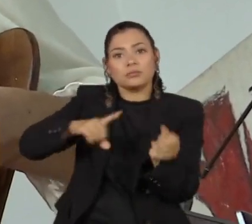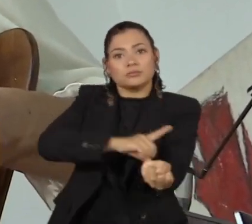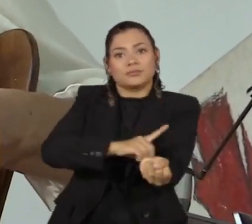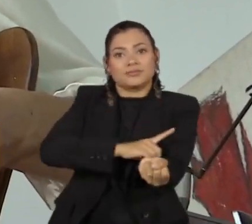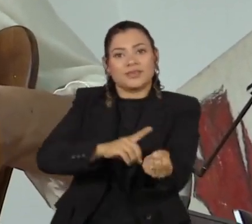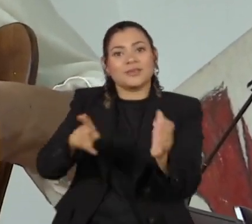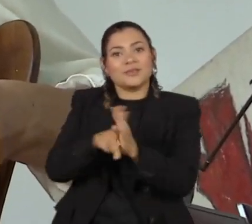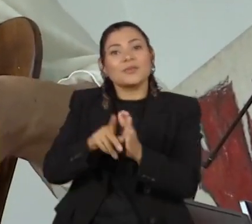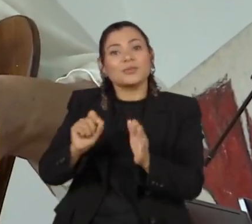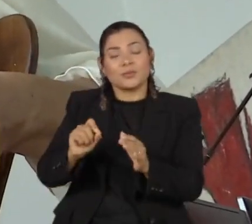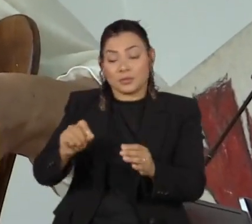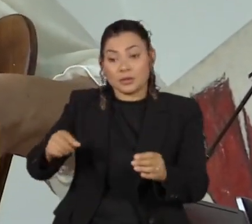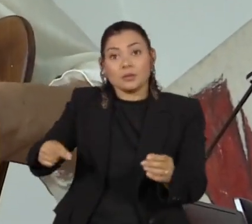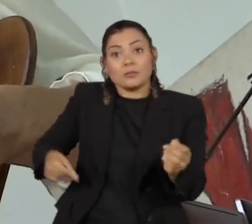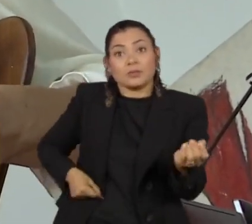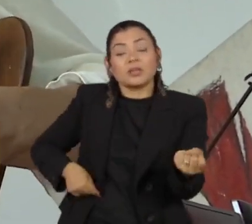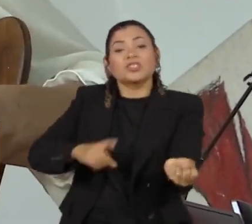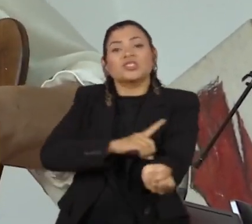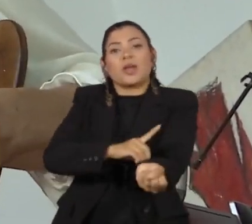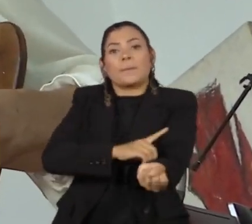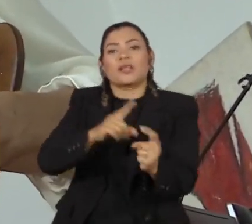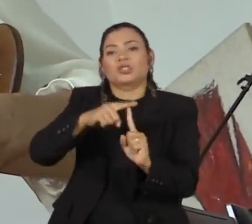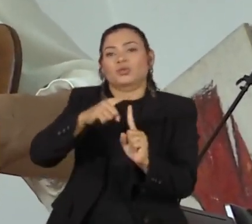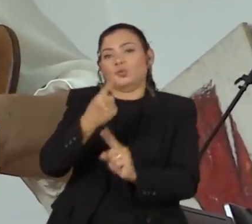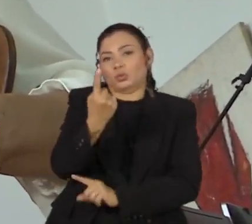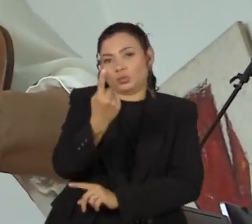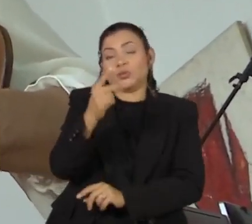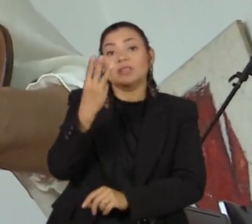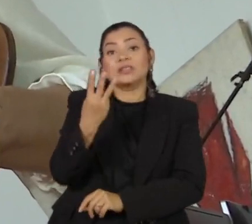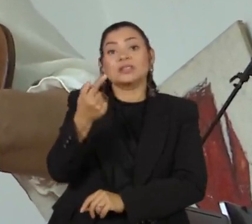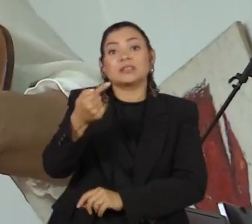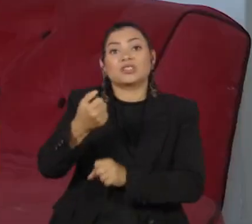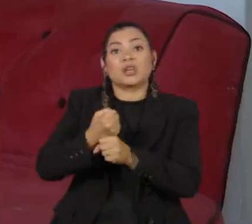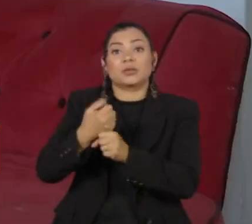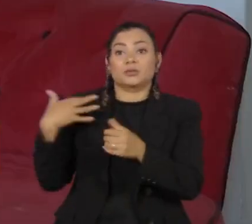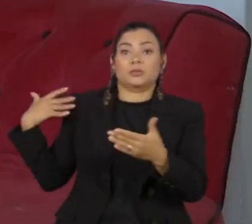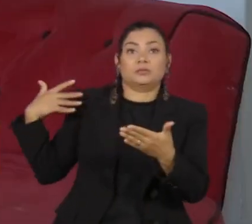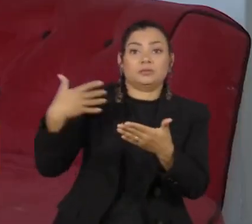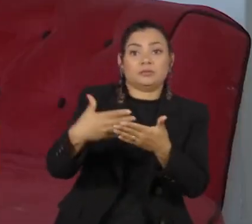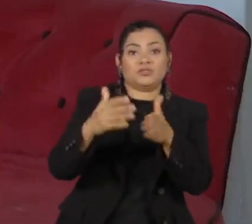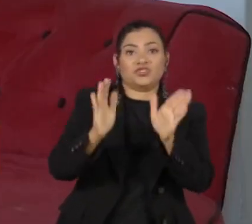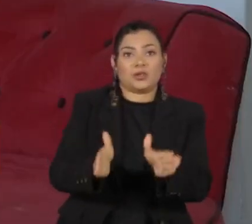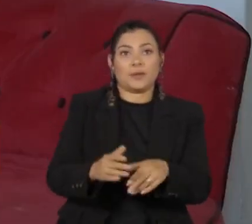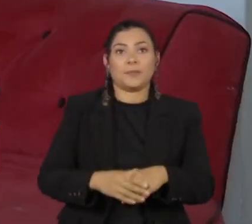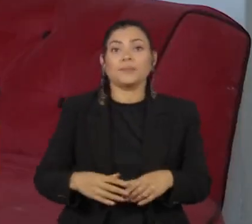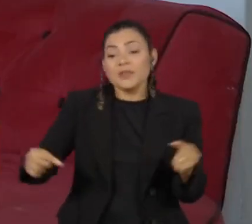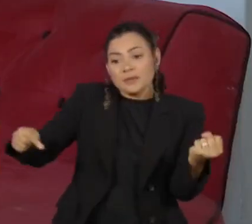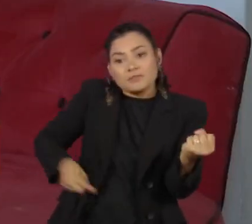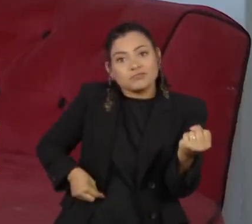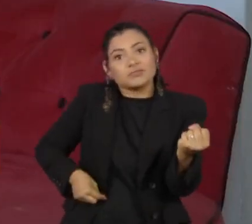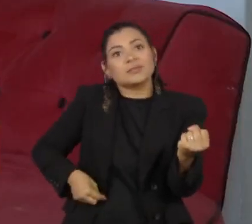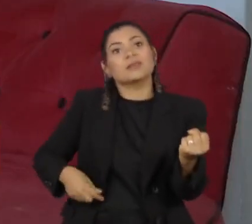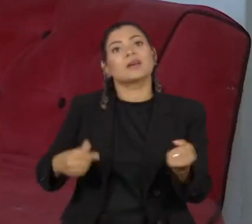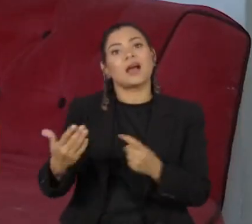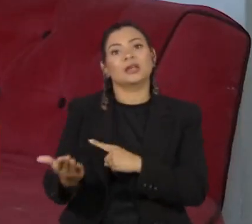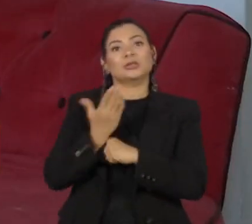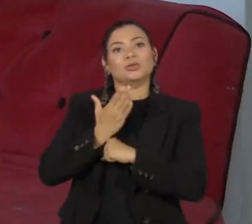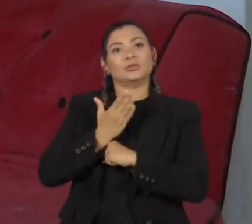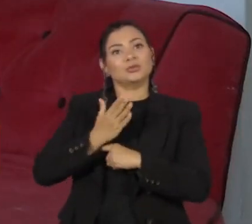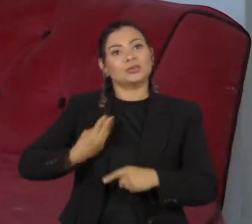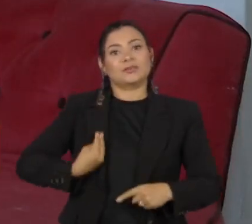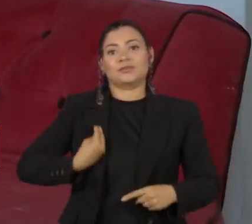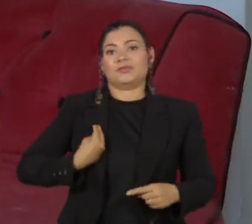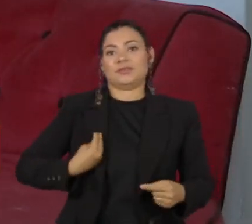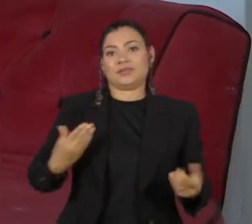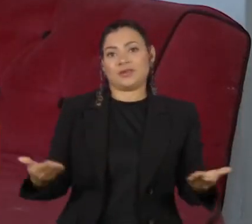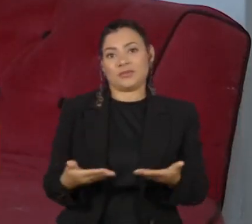Débora, diagnosticada com diabetes tipo 1 há 37 anos. É a insulina que me mantém, que me faz estar aqui